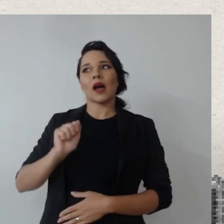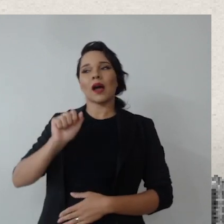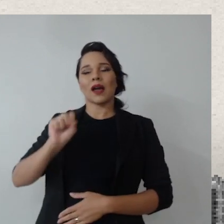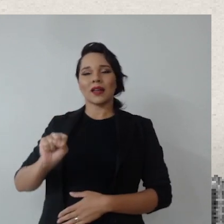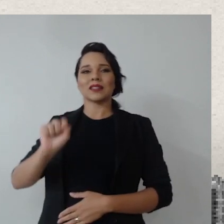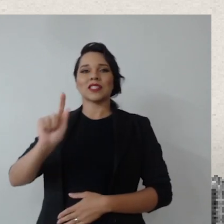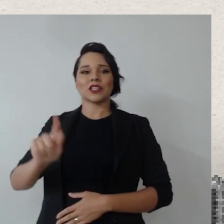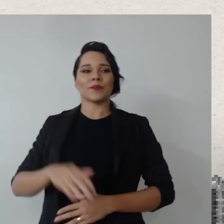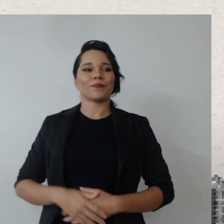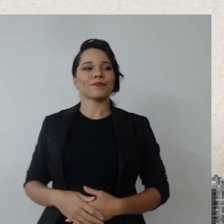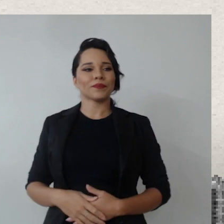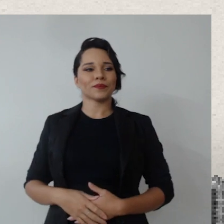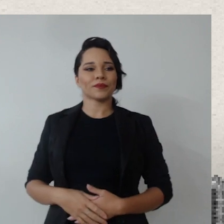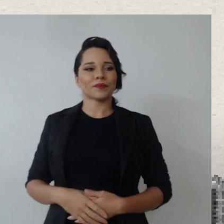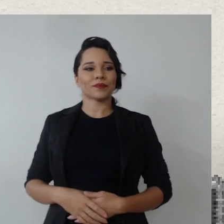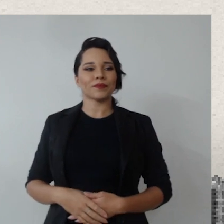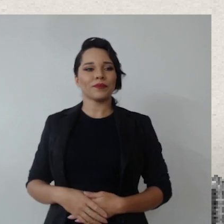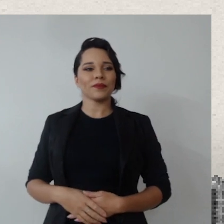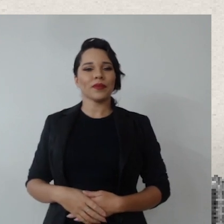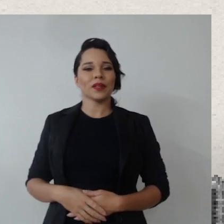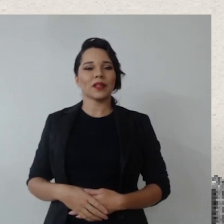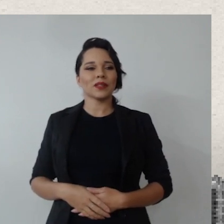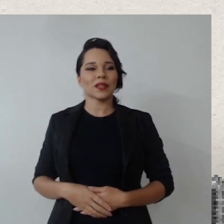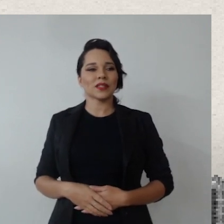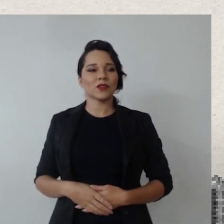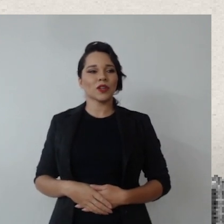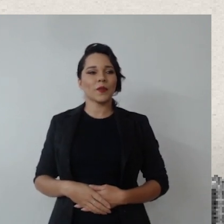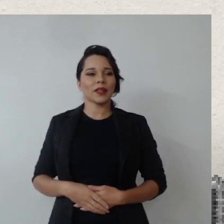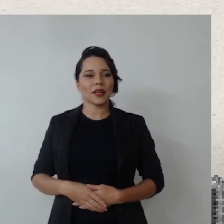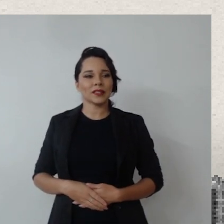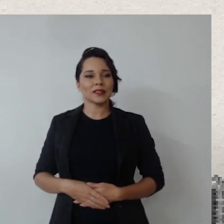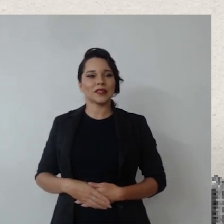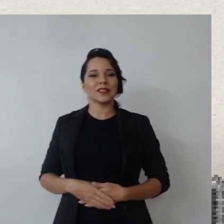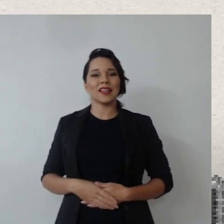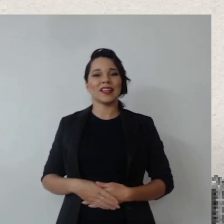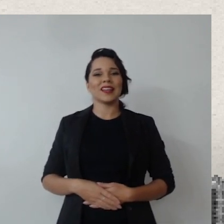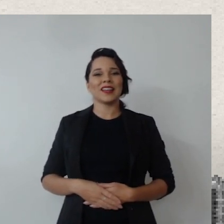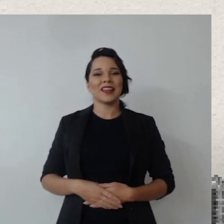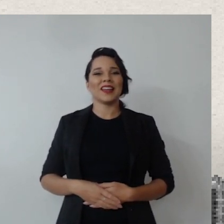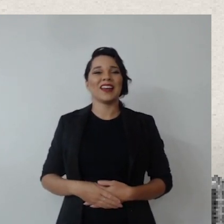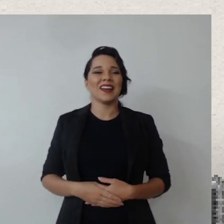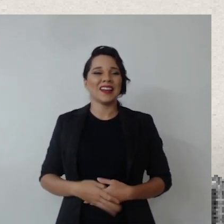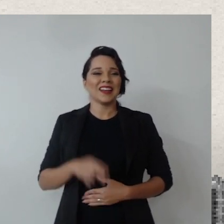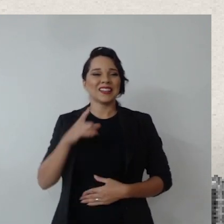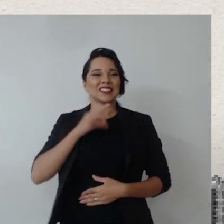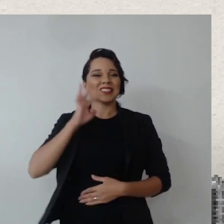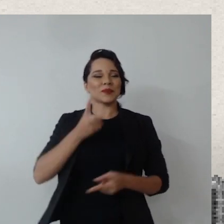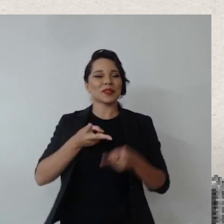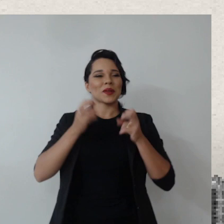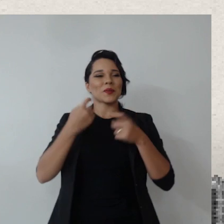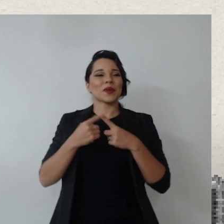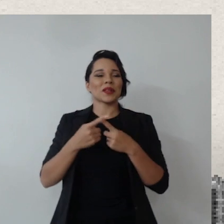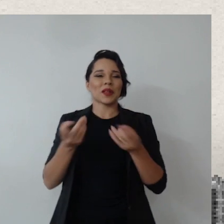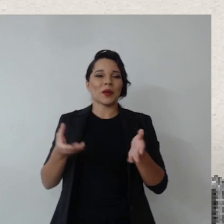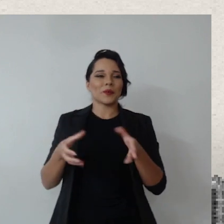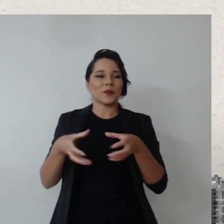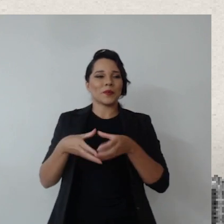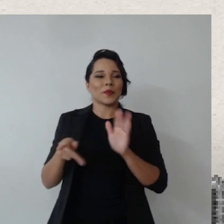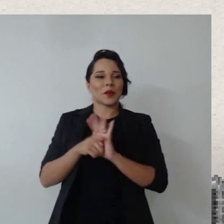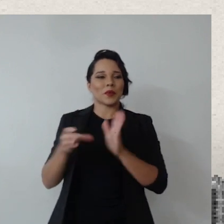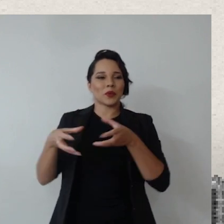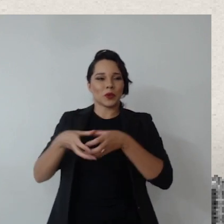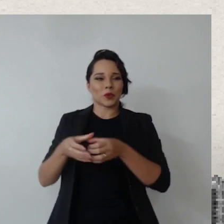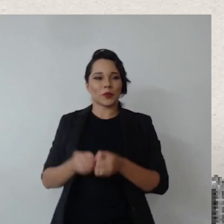Só antes da, complementando, Renato, um pouquinho do que a Ivani está falando, o a gente percebe, a Ivani faz parte também da comissão,